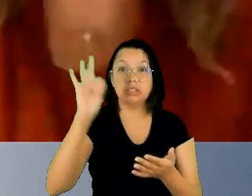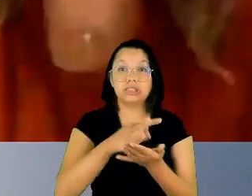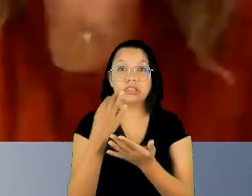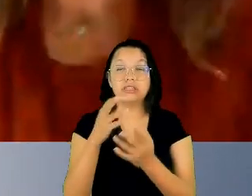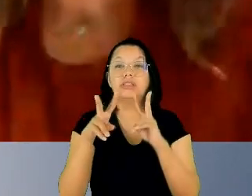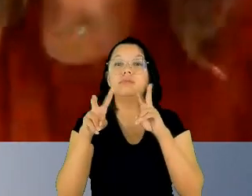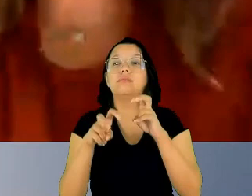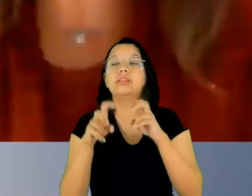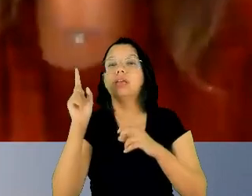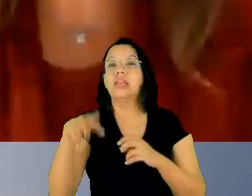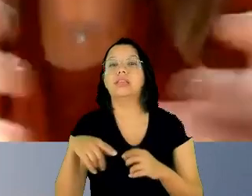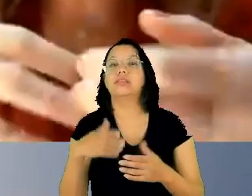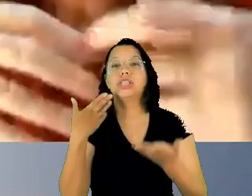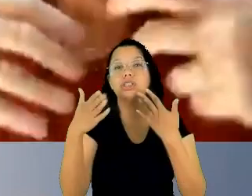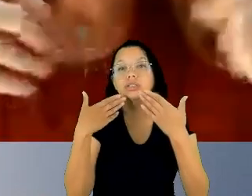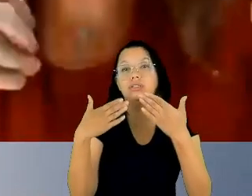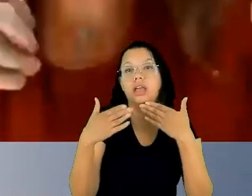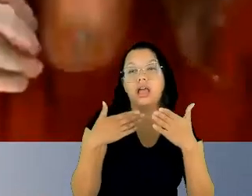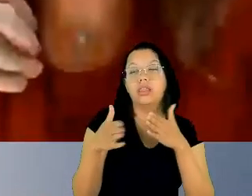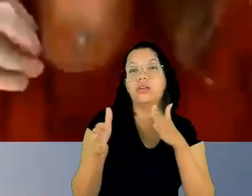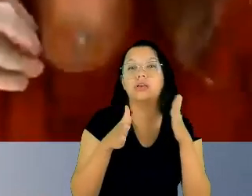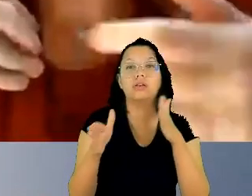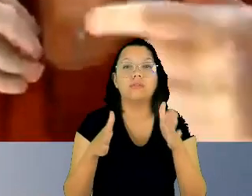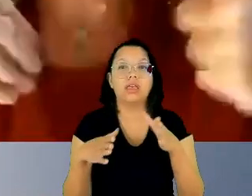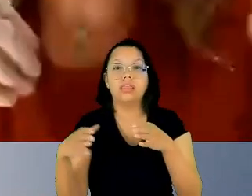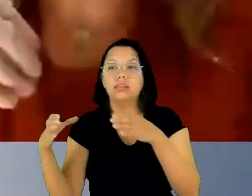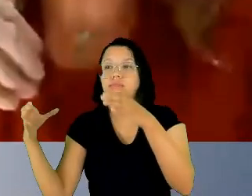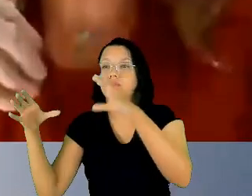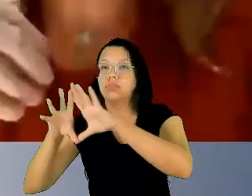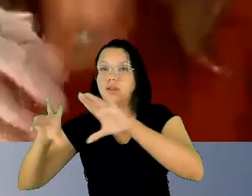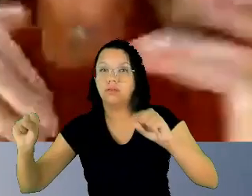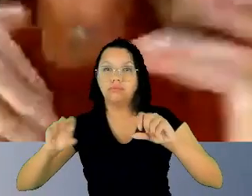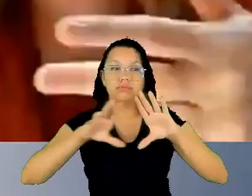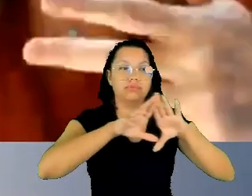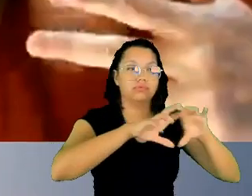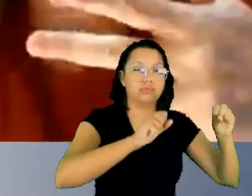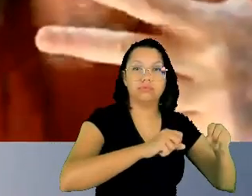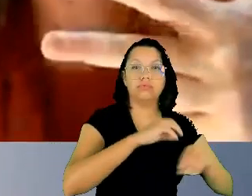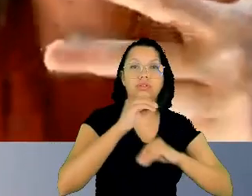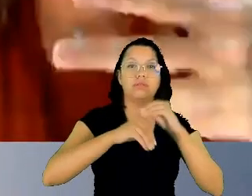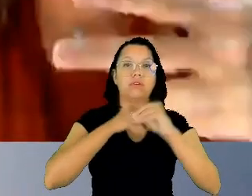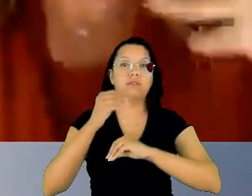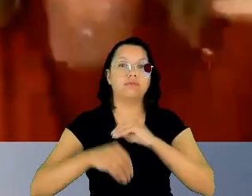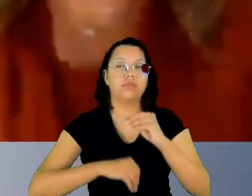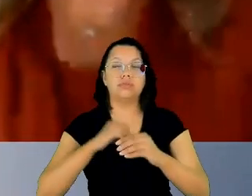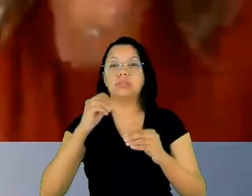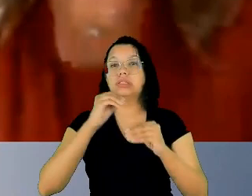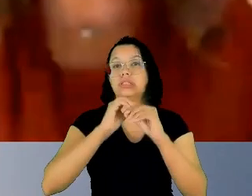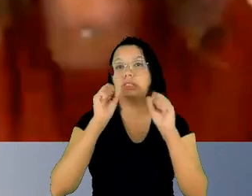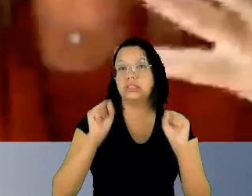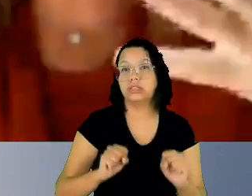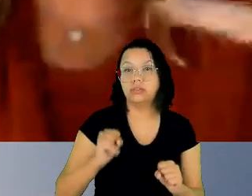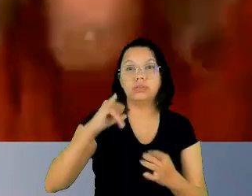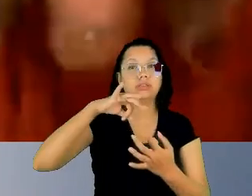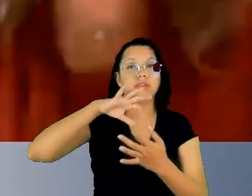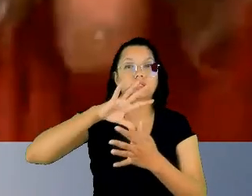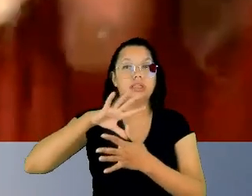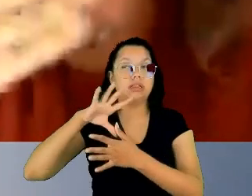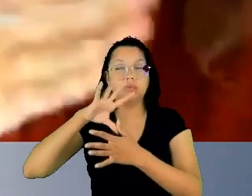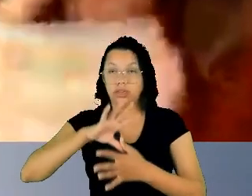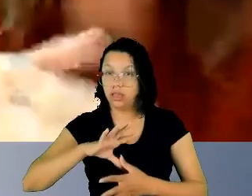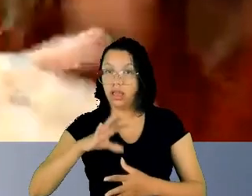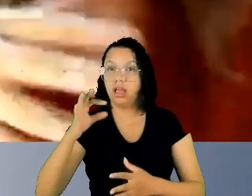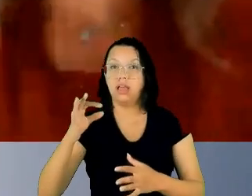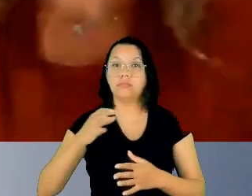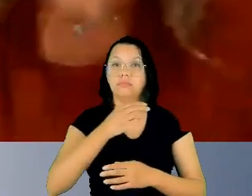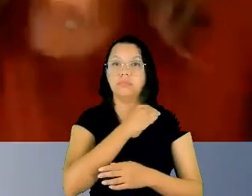cortes envolvendo o sistema interamericano o sistema europeu ministros do supremo ministras e ministros do supremo